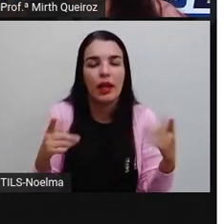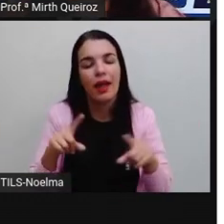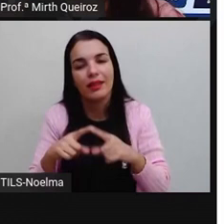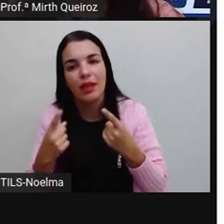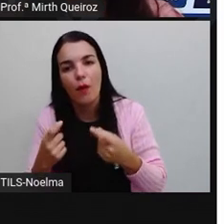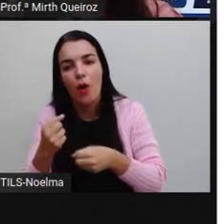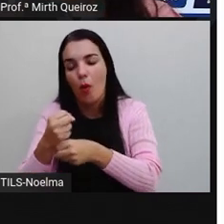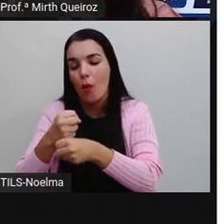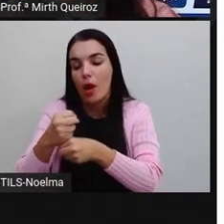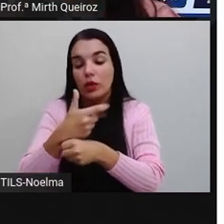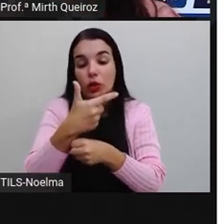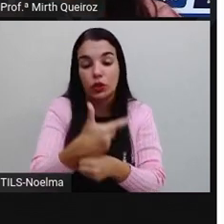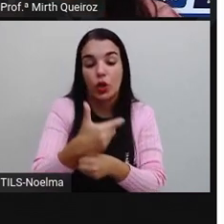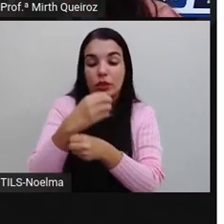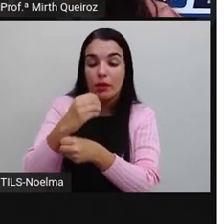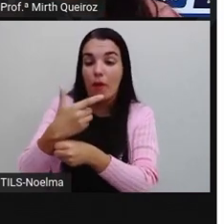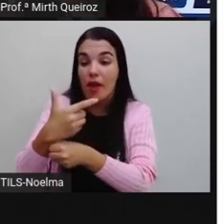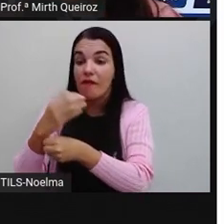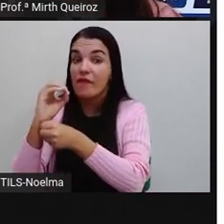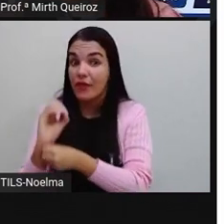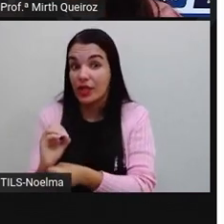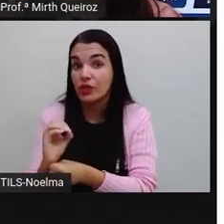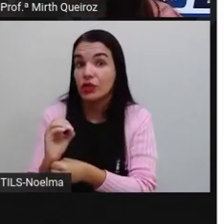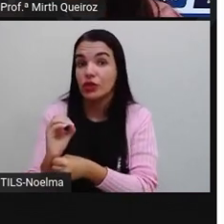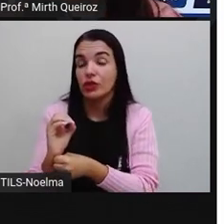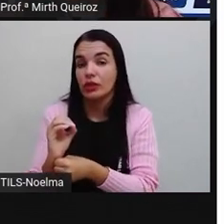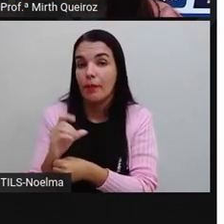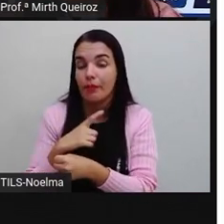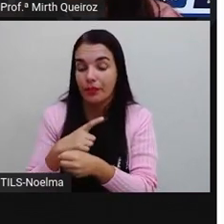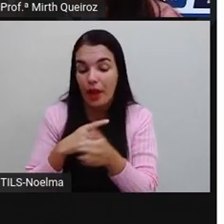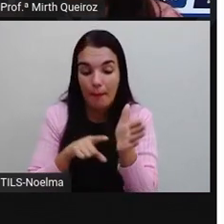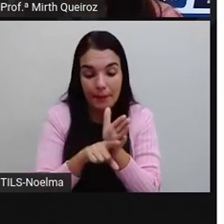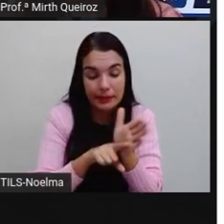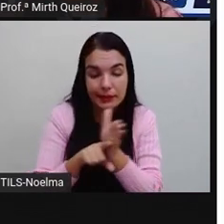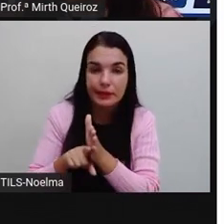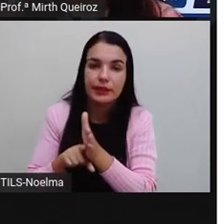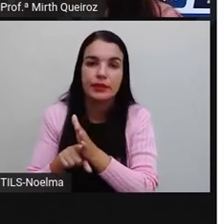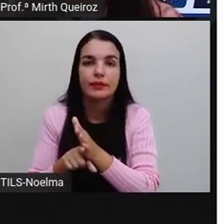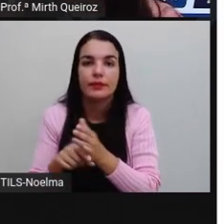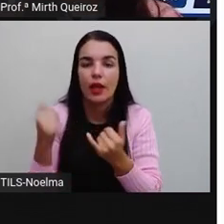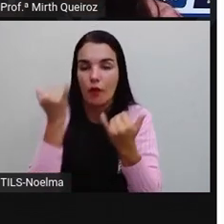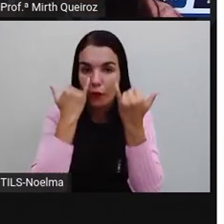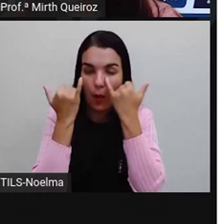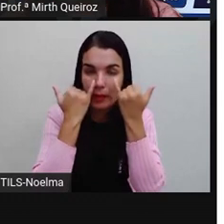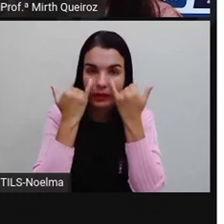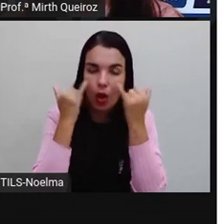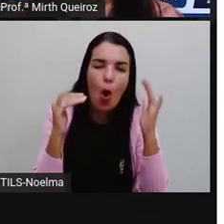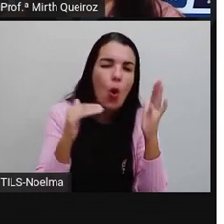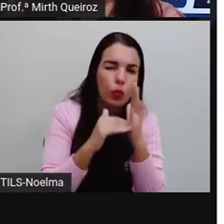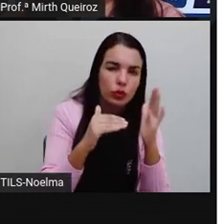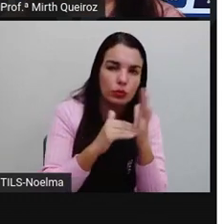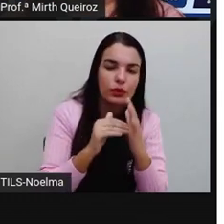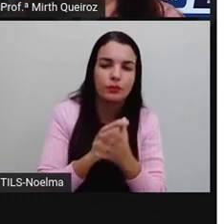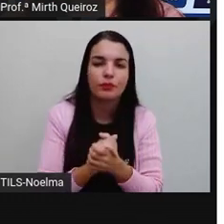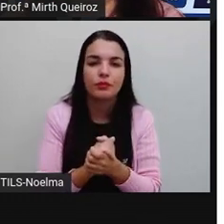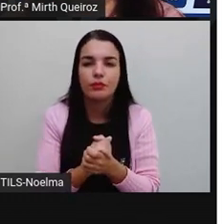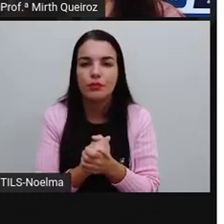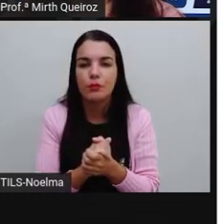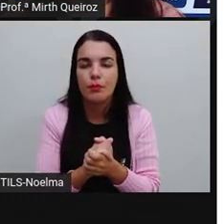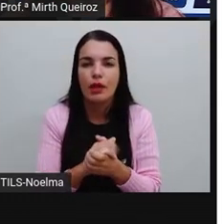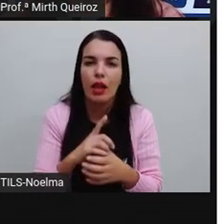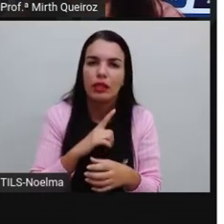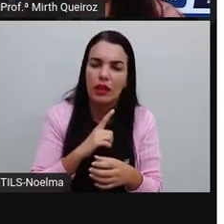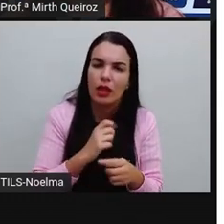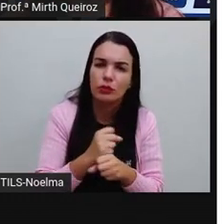de 2020, né? Uma vez que nós pegamos aí os dados de 2020. O último dado, né? Temos dados de